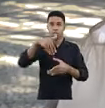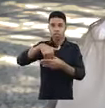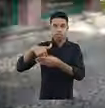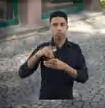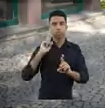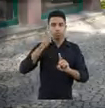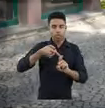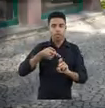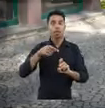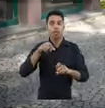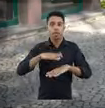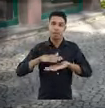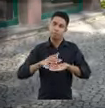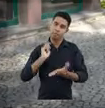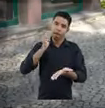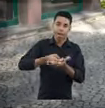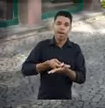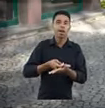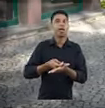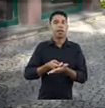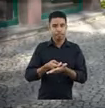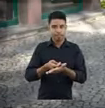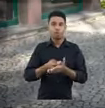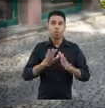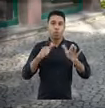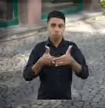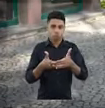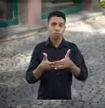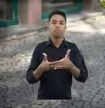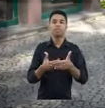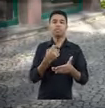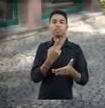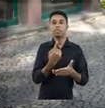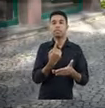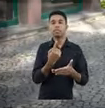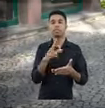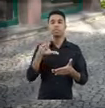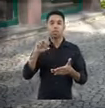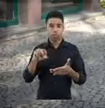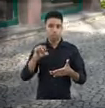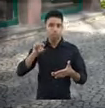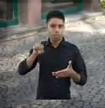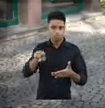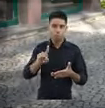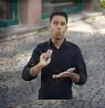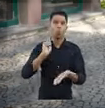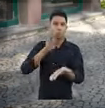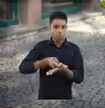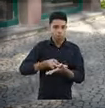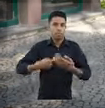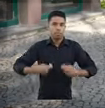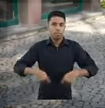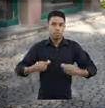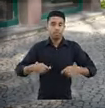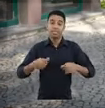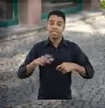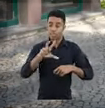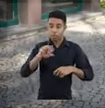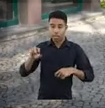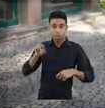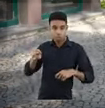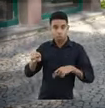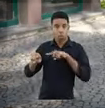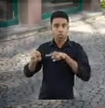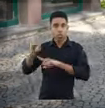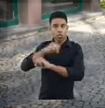eleitoral. Foi responsabilizado a pagar 150 mil de dano moral coletivo e desses 150 mil, 50 mil foi revertido em